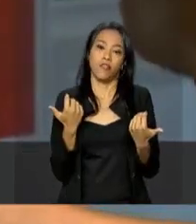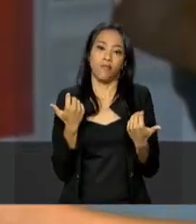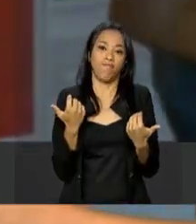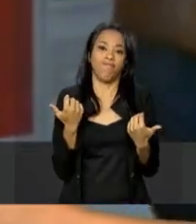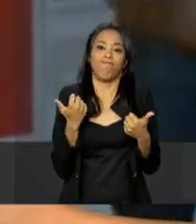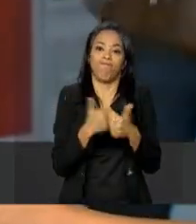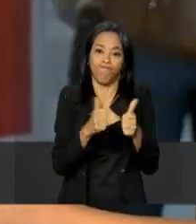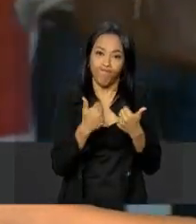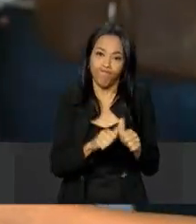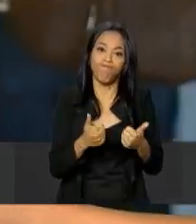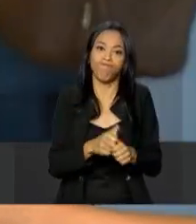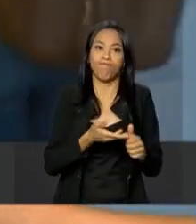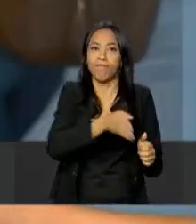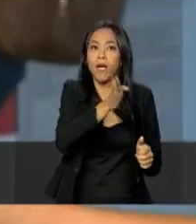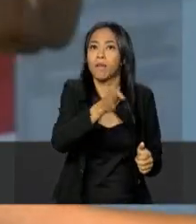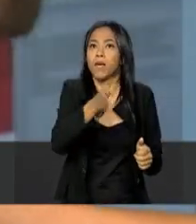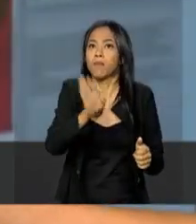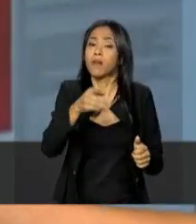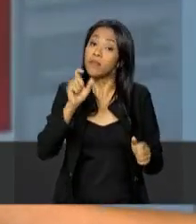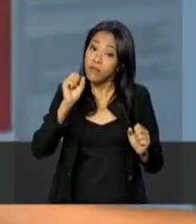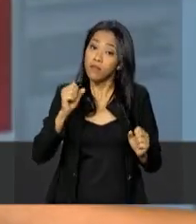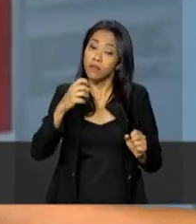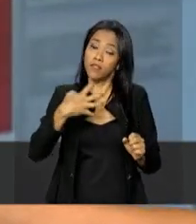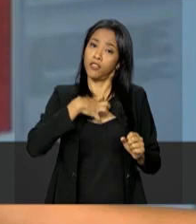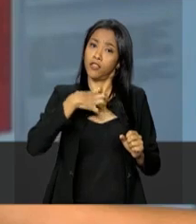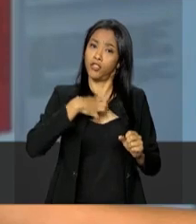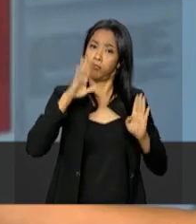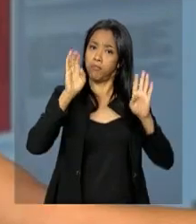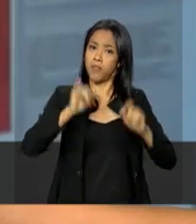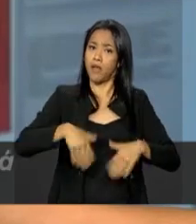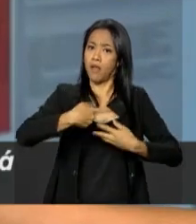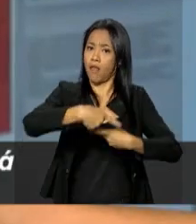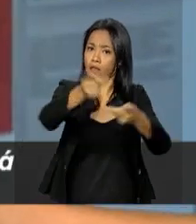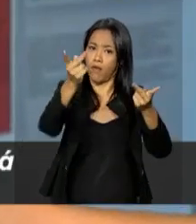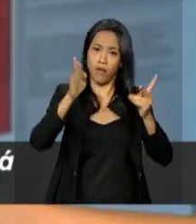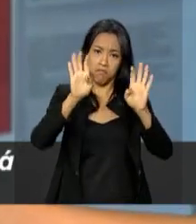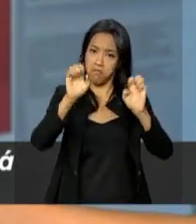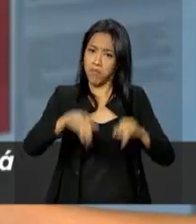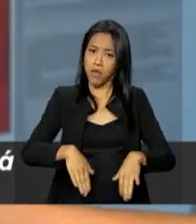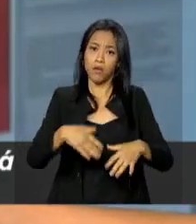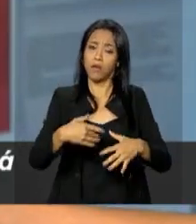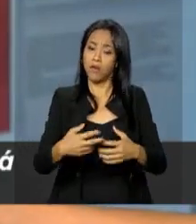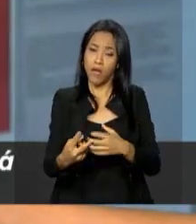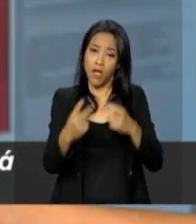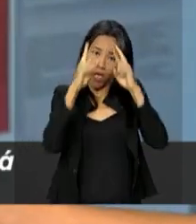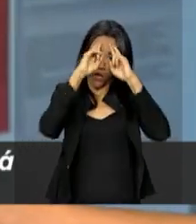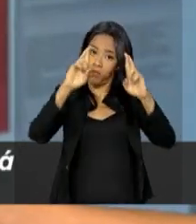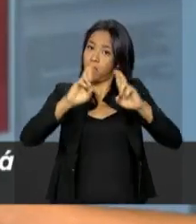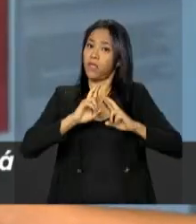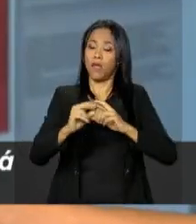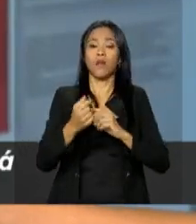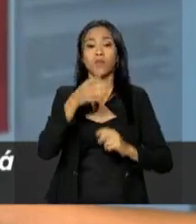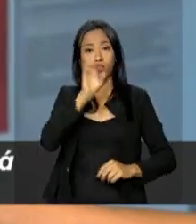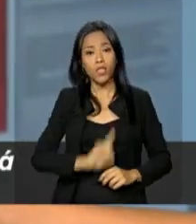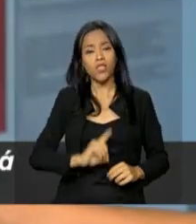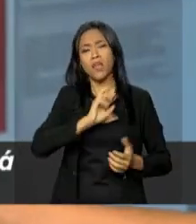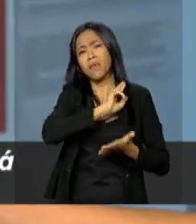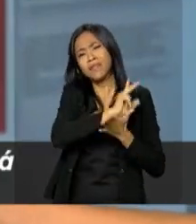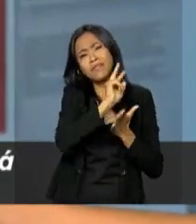também ser transportado com dignidade, ter amparado ali seus direitos. Então, são uma série de decretos que